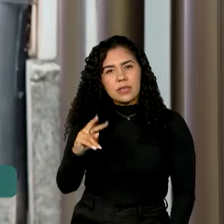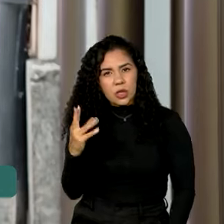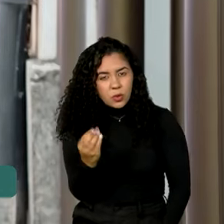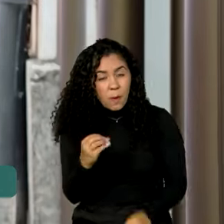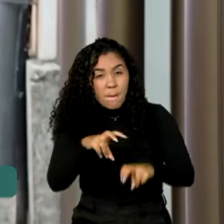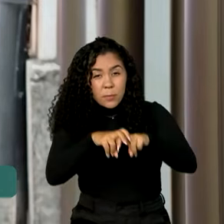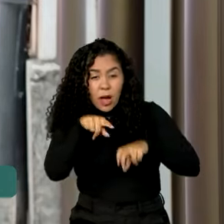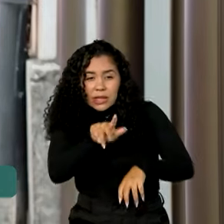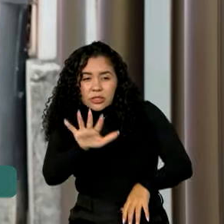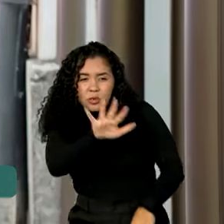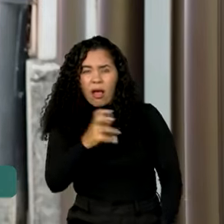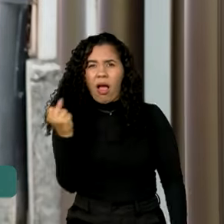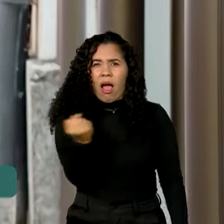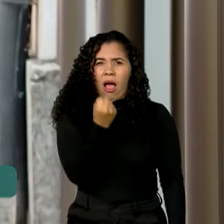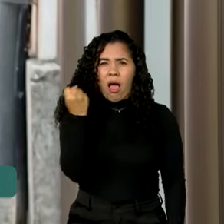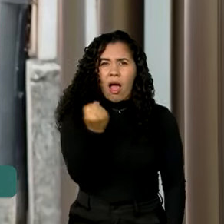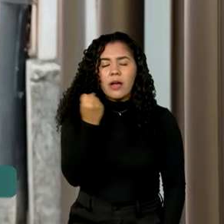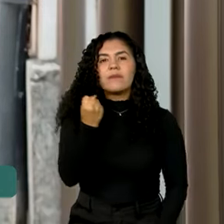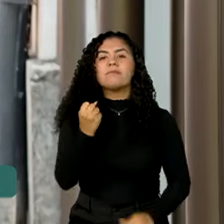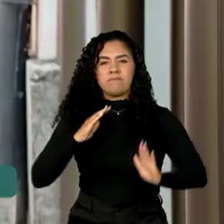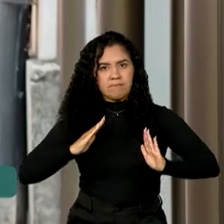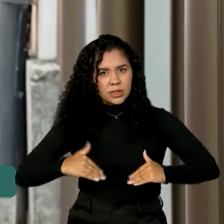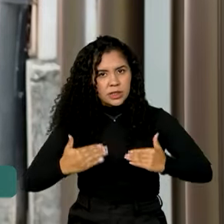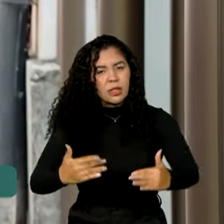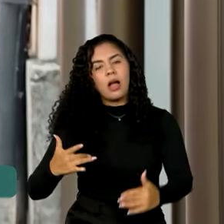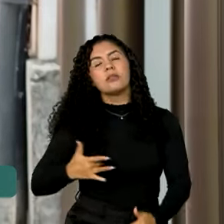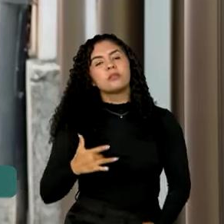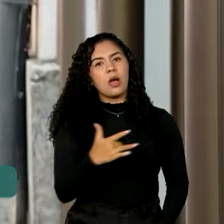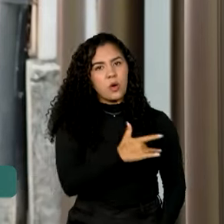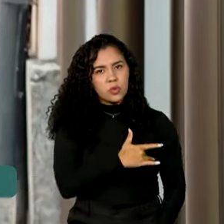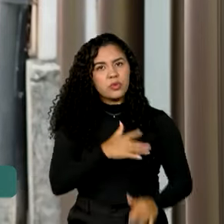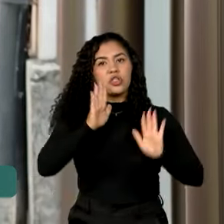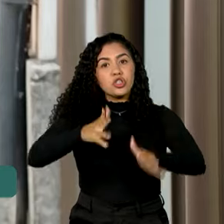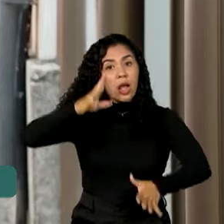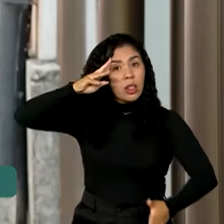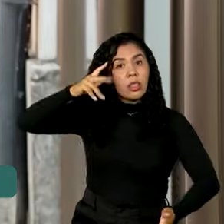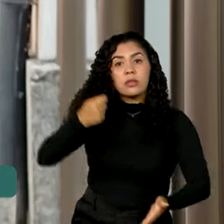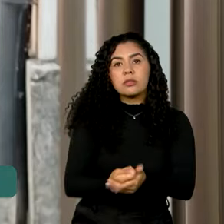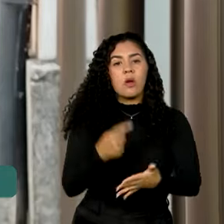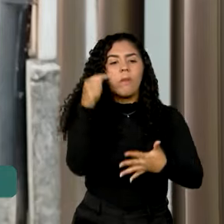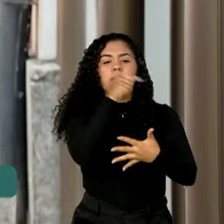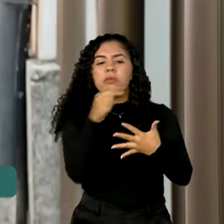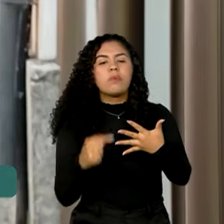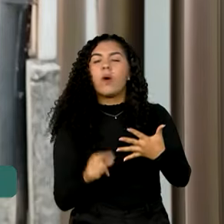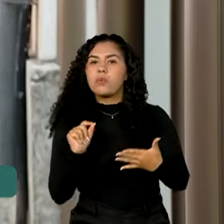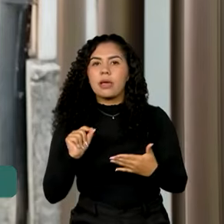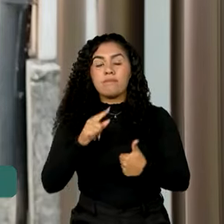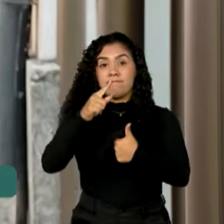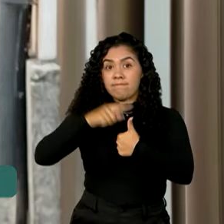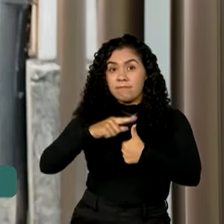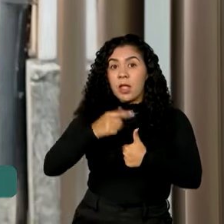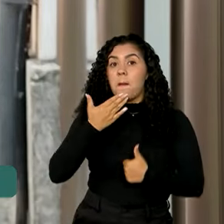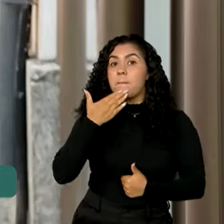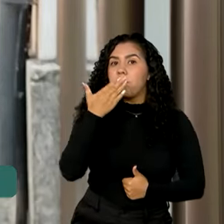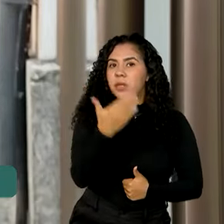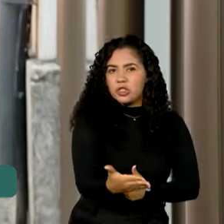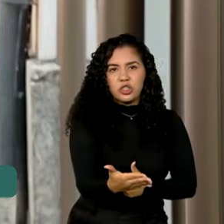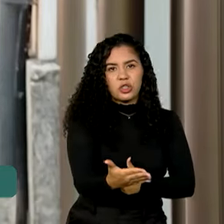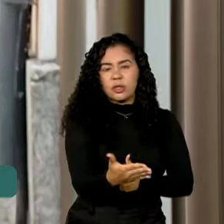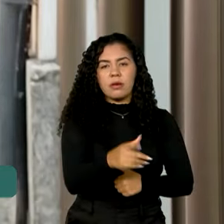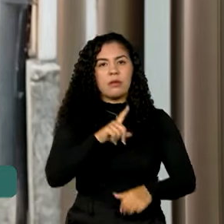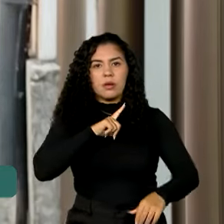desse caso, o Ministério da Saúde, ele tomou as seguintes medidas. Solicitou a interdição